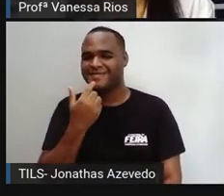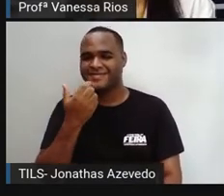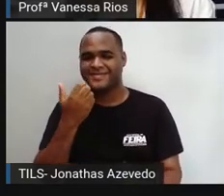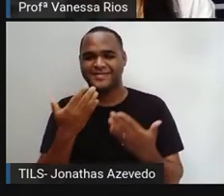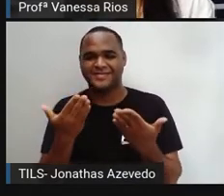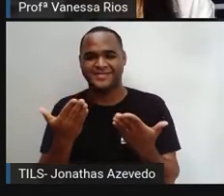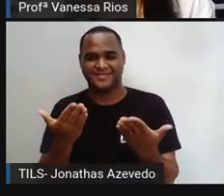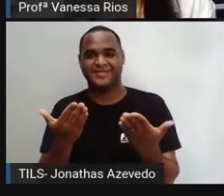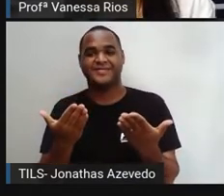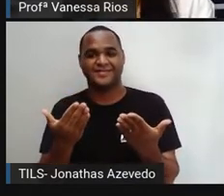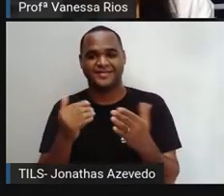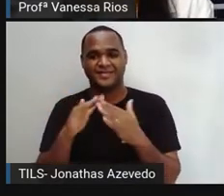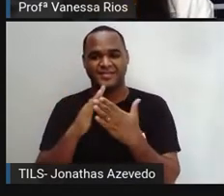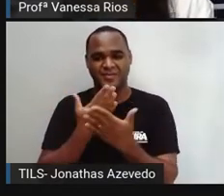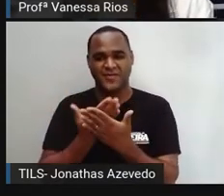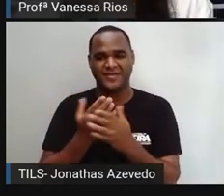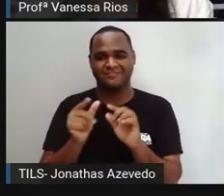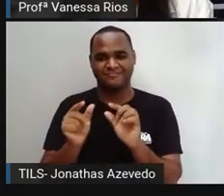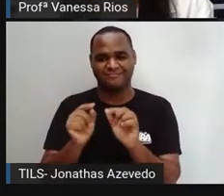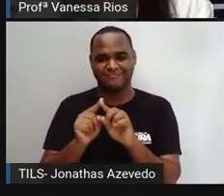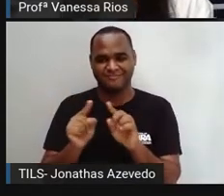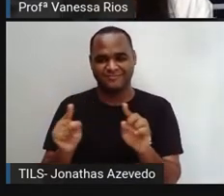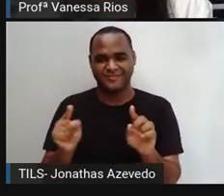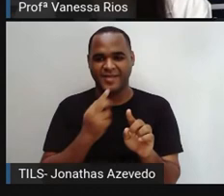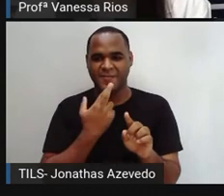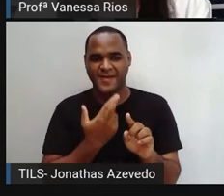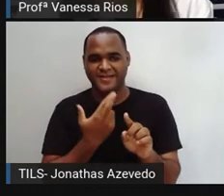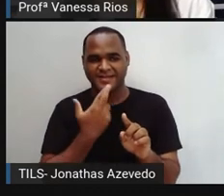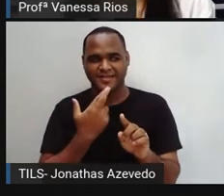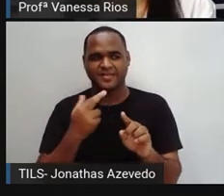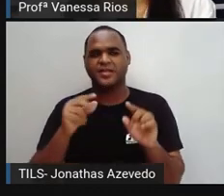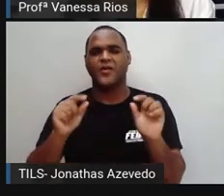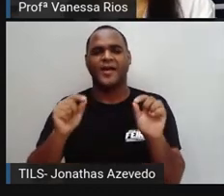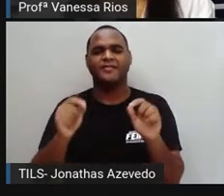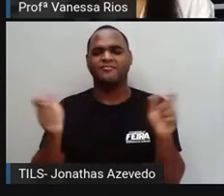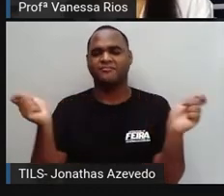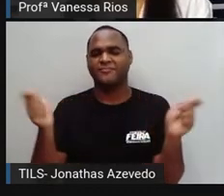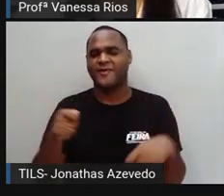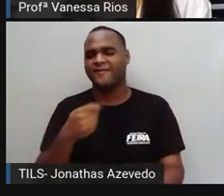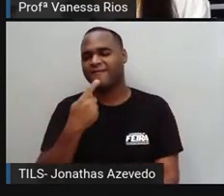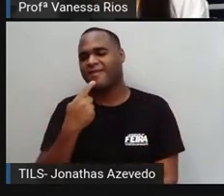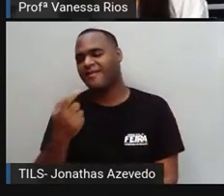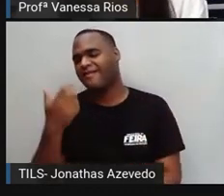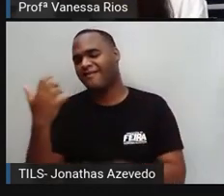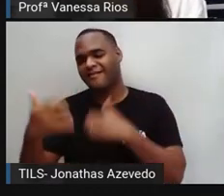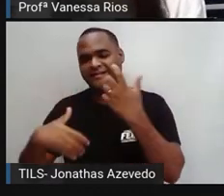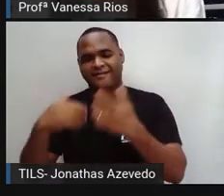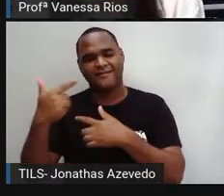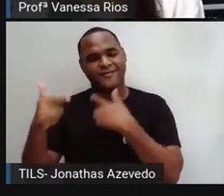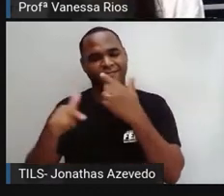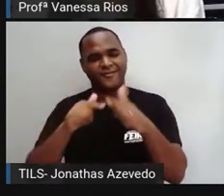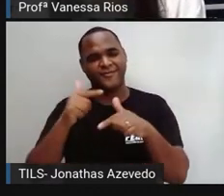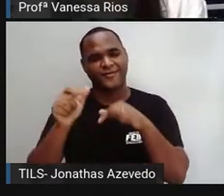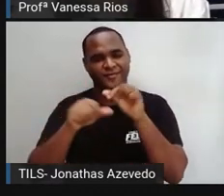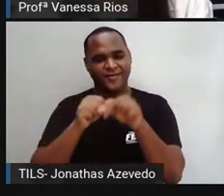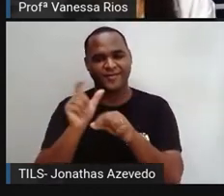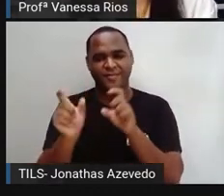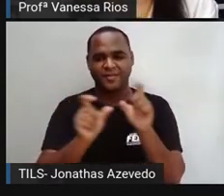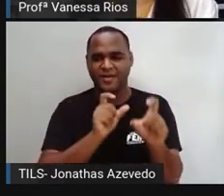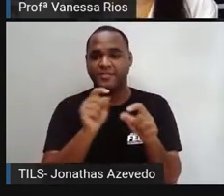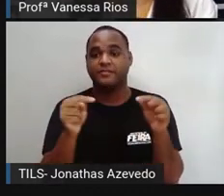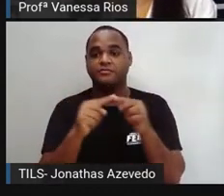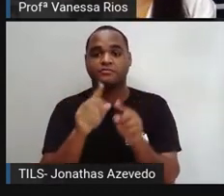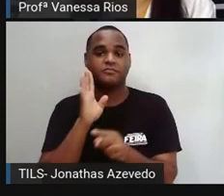12, da escola Olavo Pesotti, responde. Por que dá para falar as coisas em outros modos de palavras? O legal de